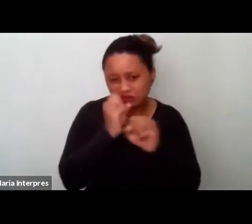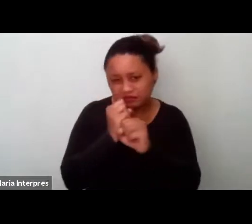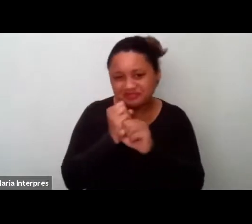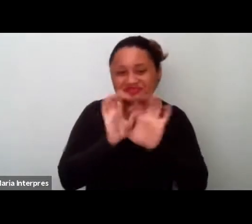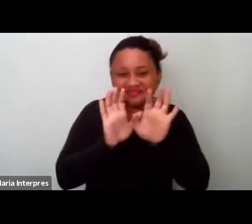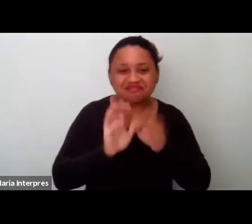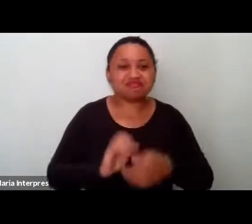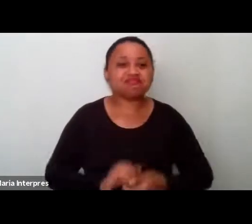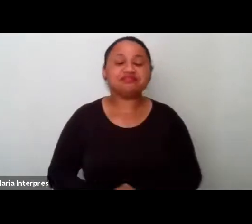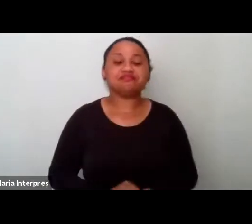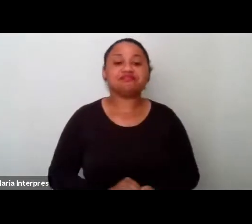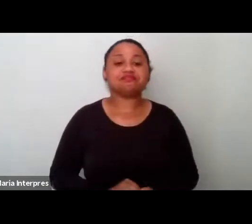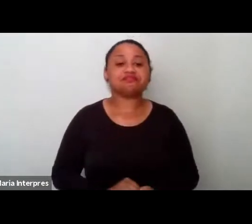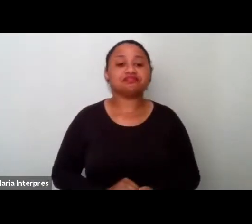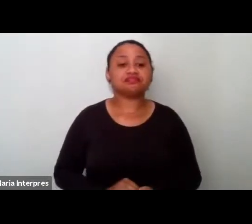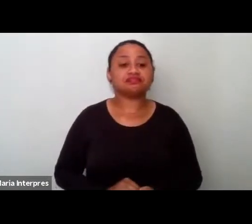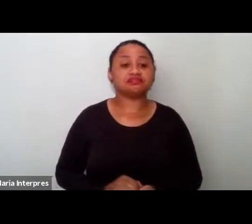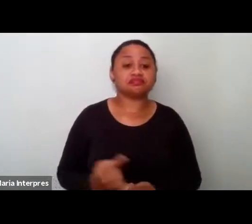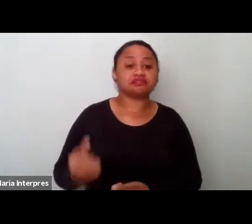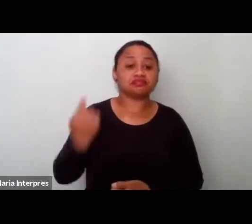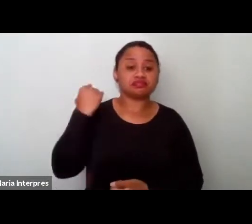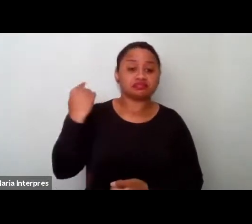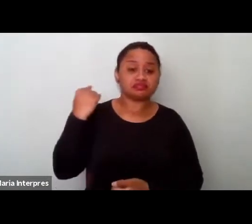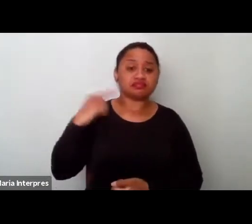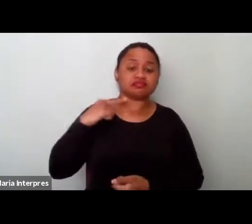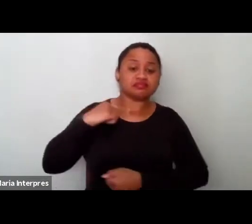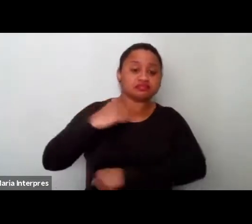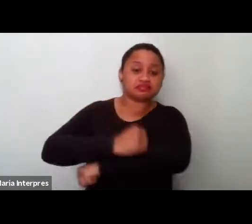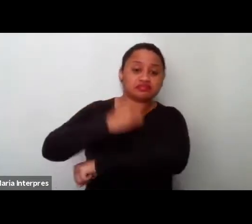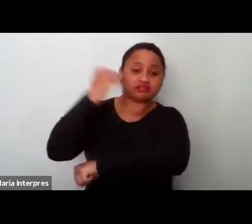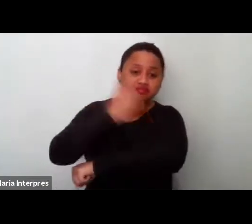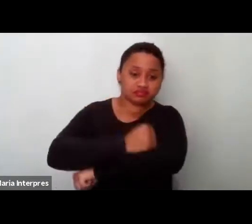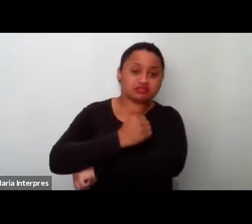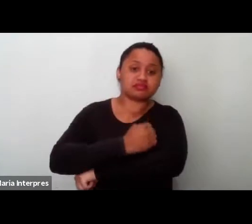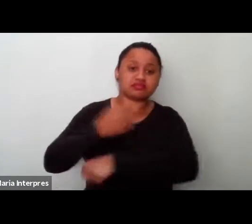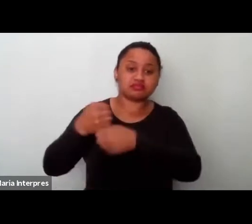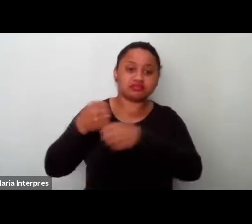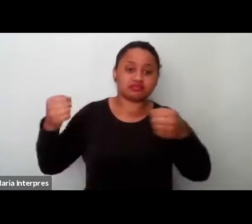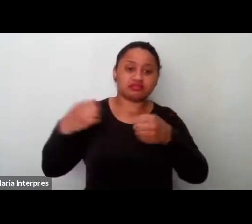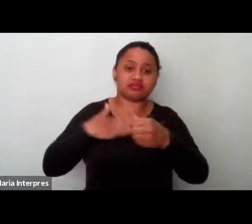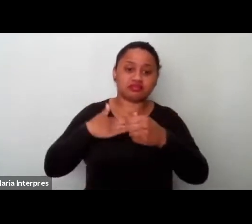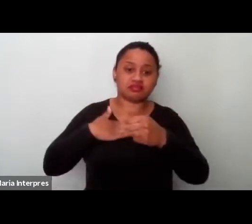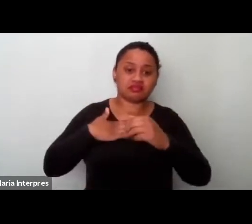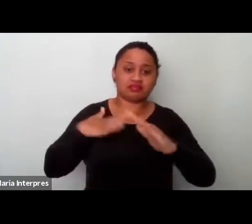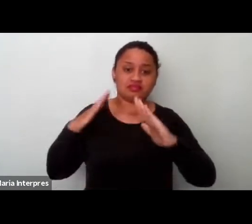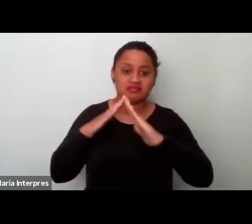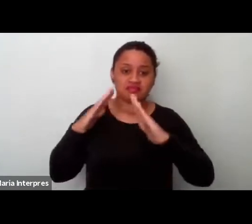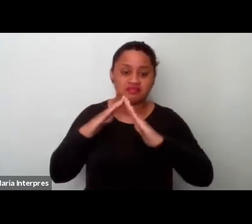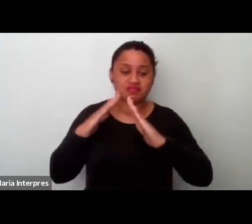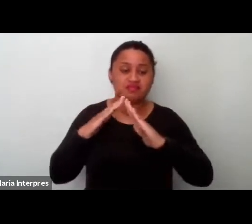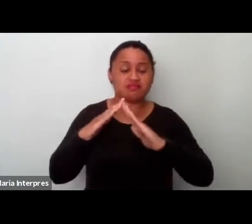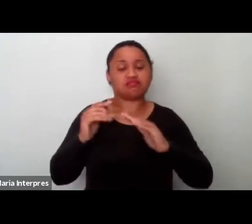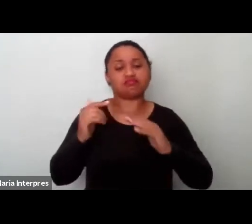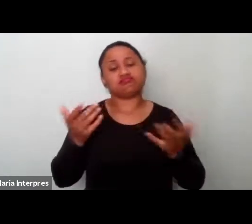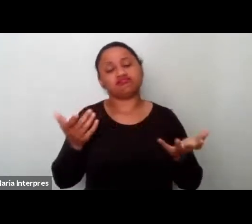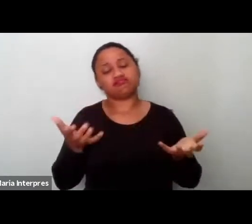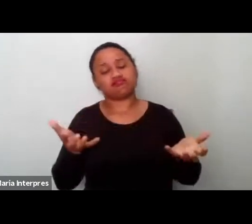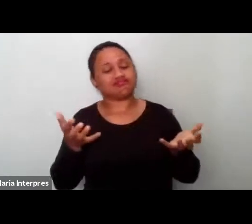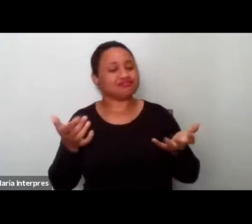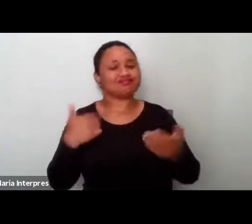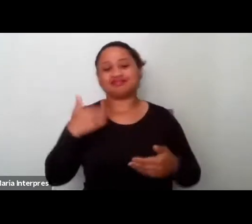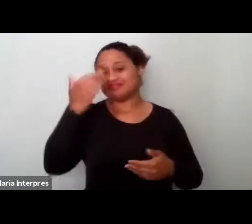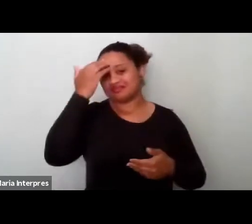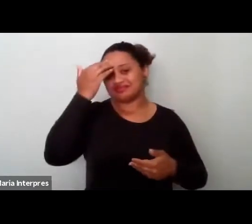E, ao meu fundo aqui, a gente tem uma janela da minha casa. E eu queria agradecer o